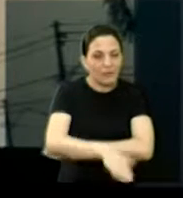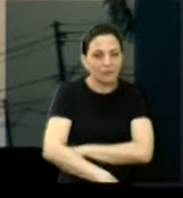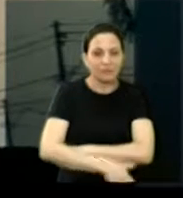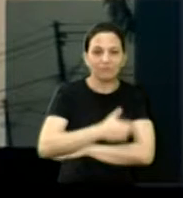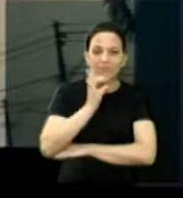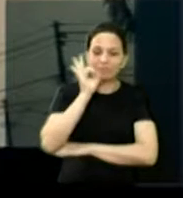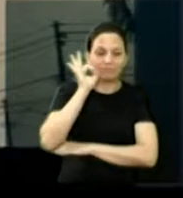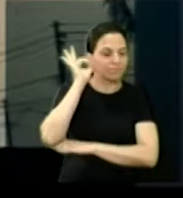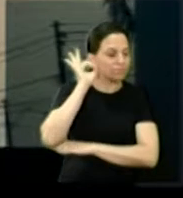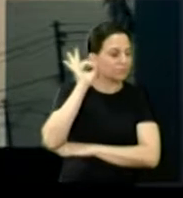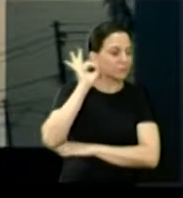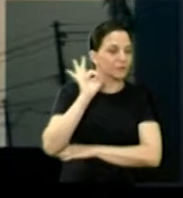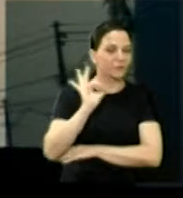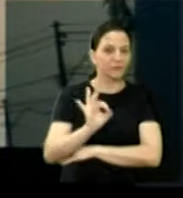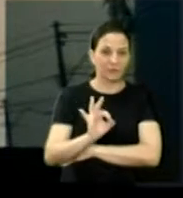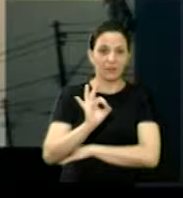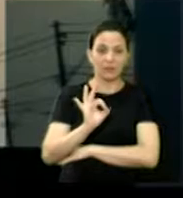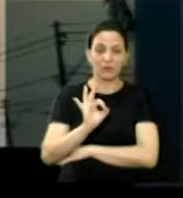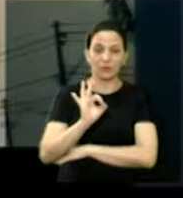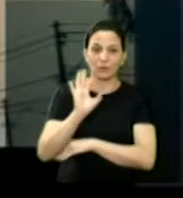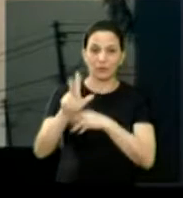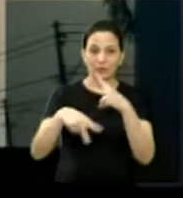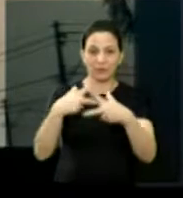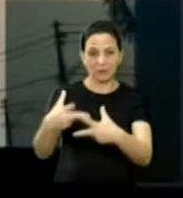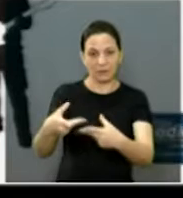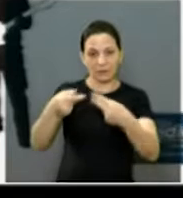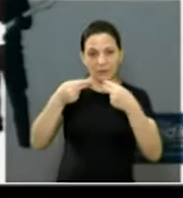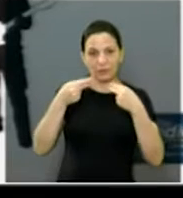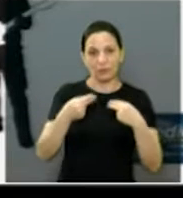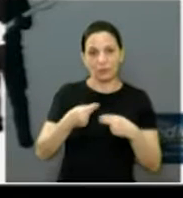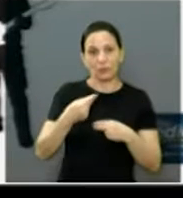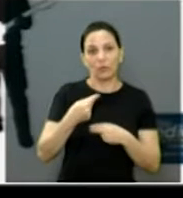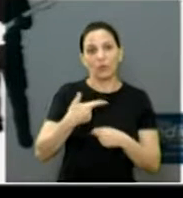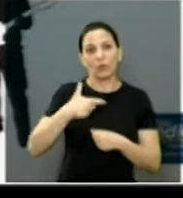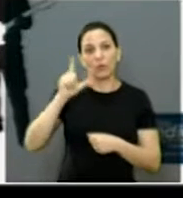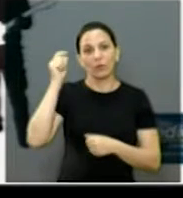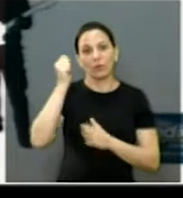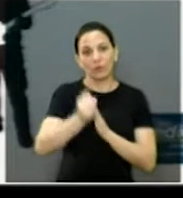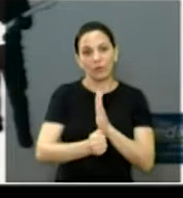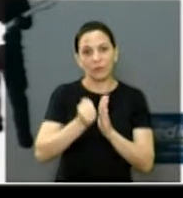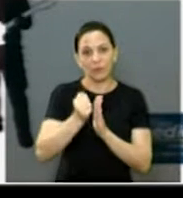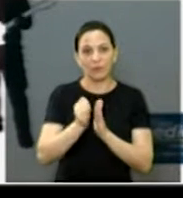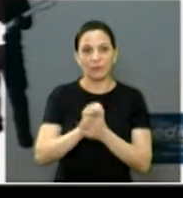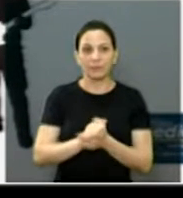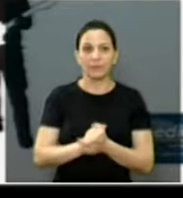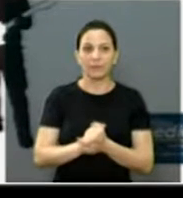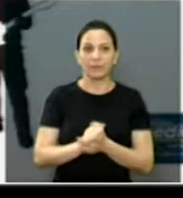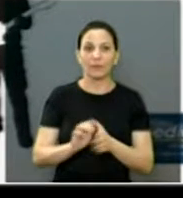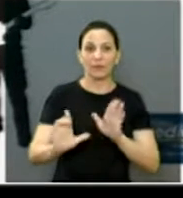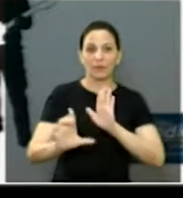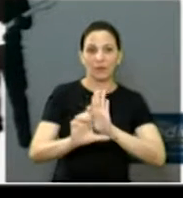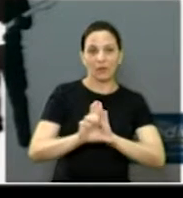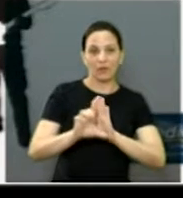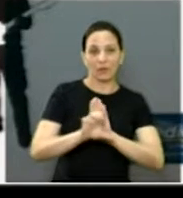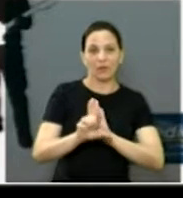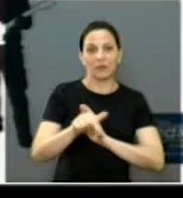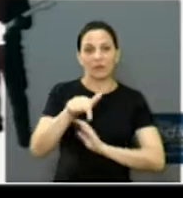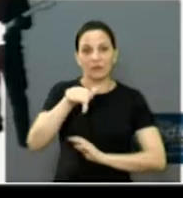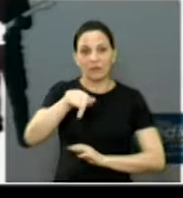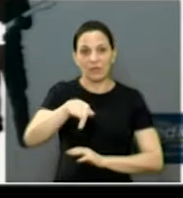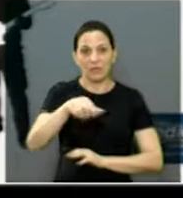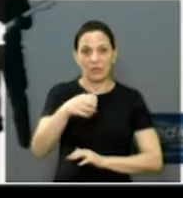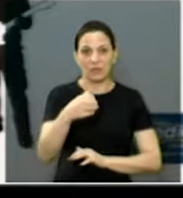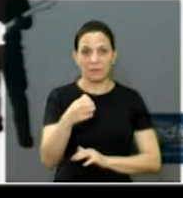que nós fomos presenteados ontem em Araraquara. Por meio da lei 7